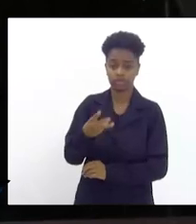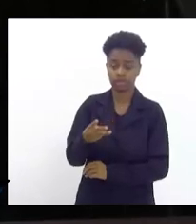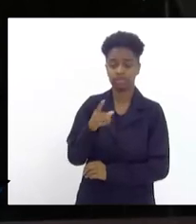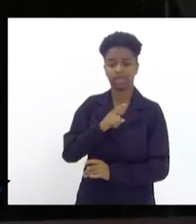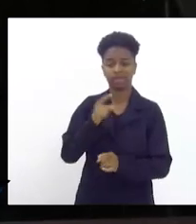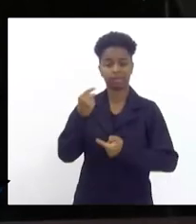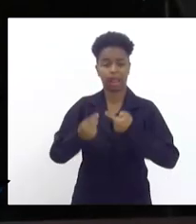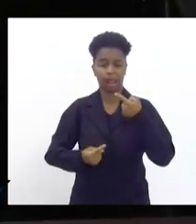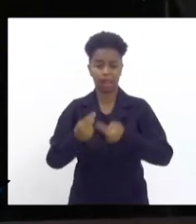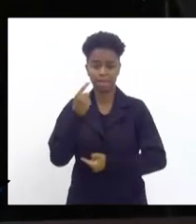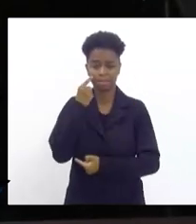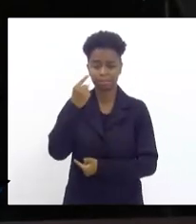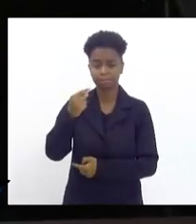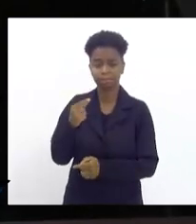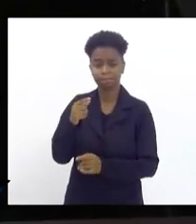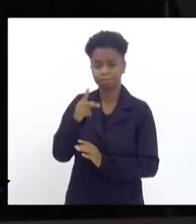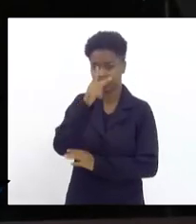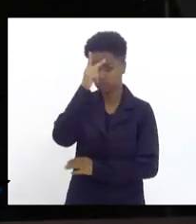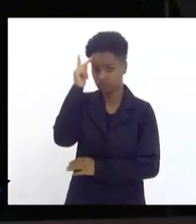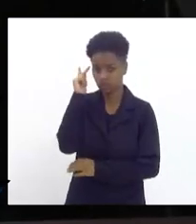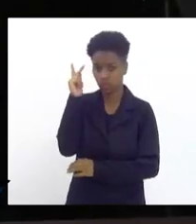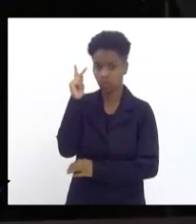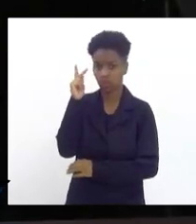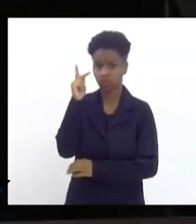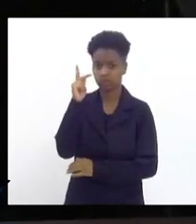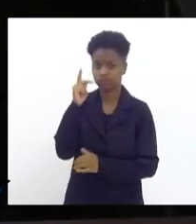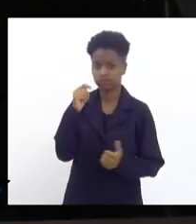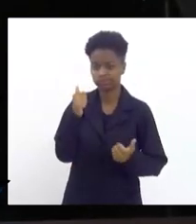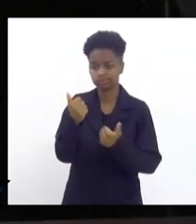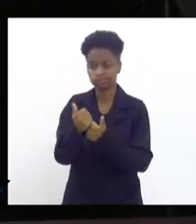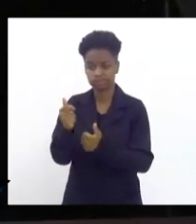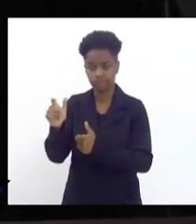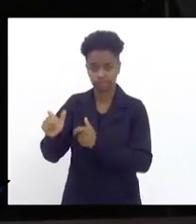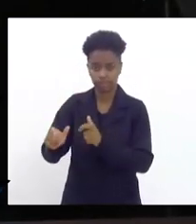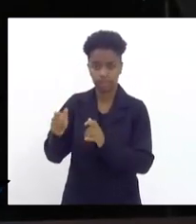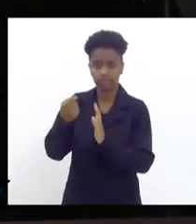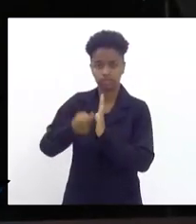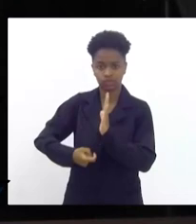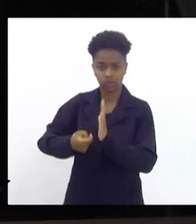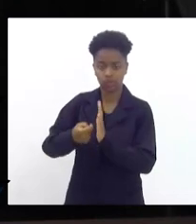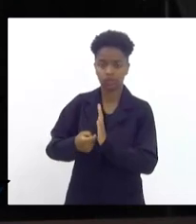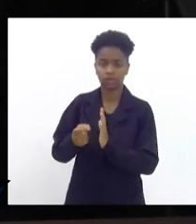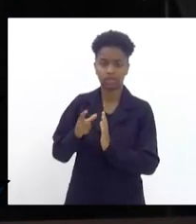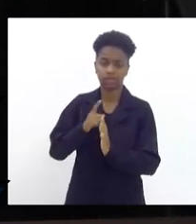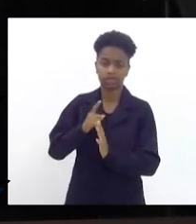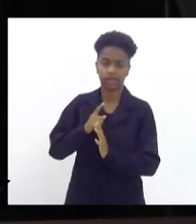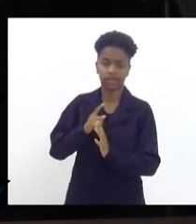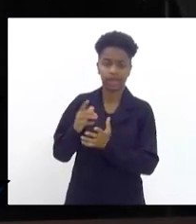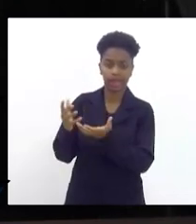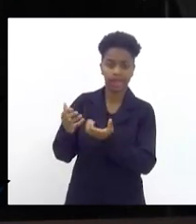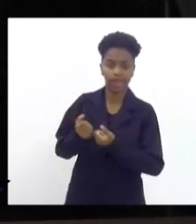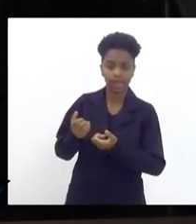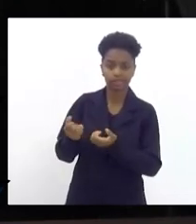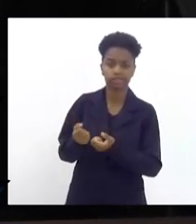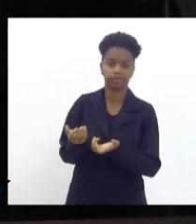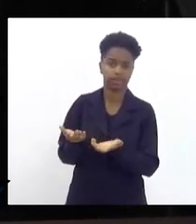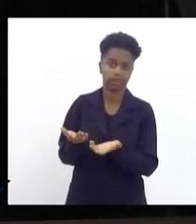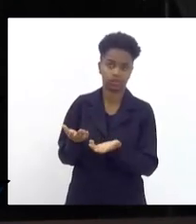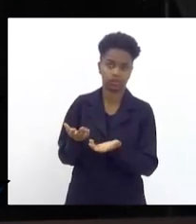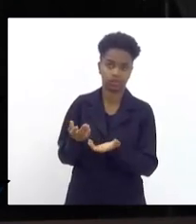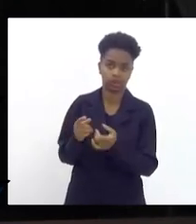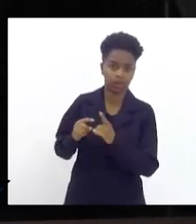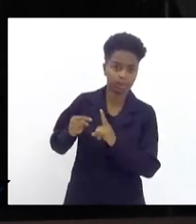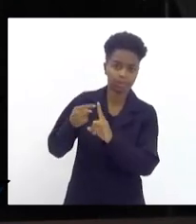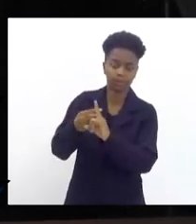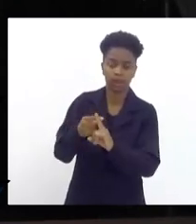achar que as pessoas que vão ser beneficiadas da tarifa social elas vão estar de um jeito recebendo vamos dizer assim um benefício